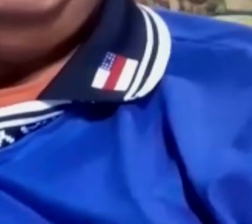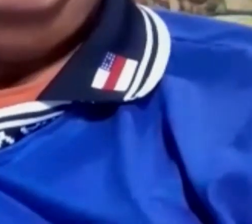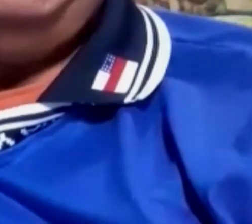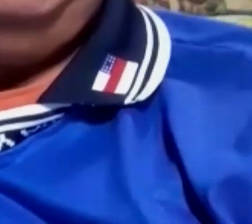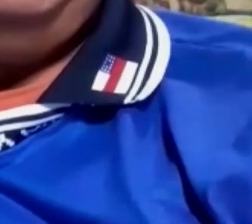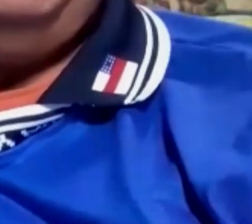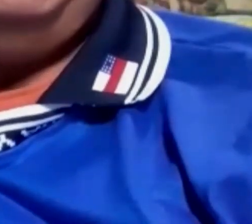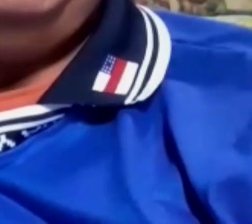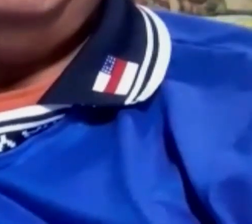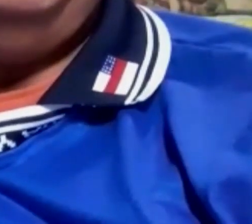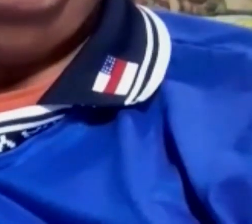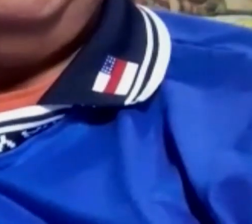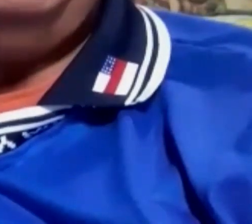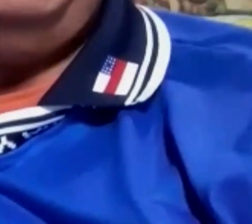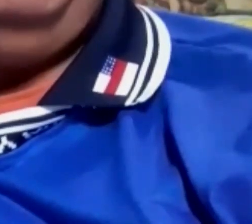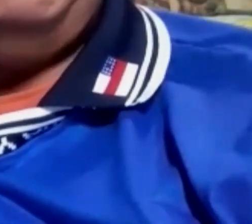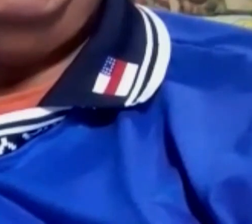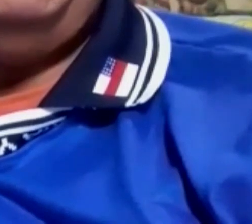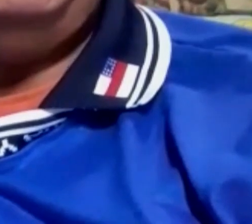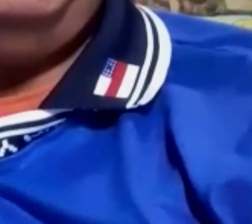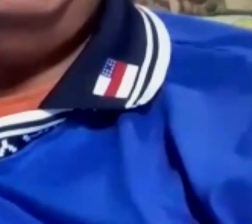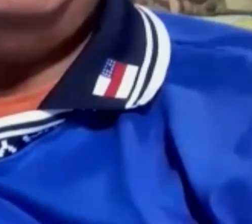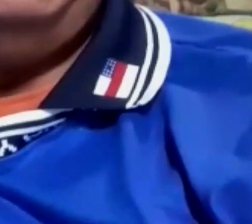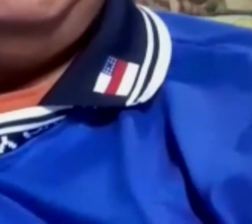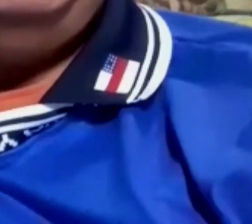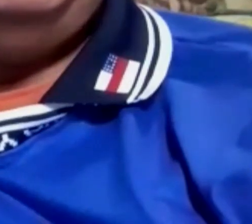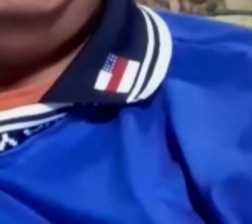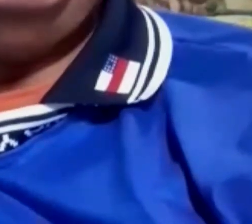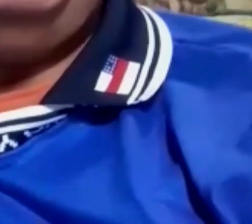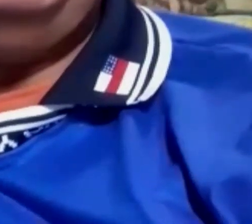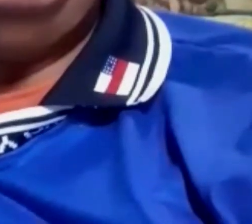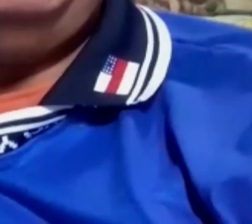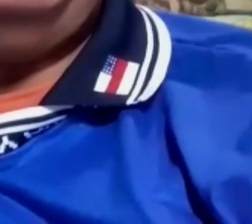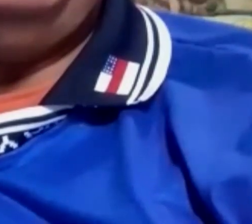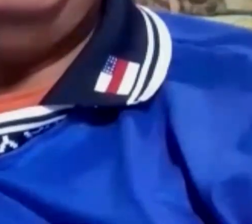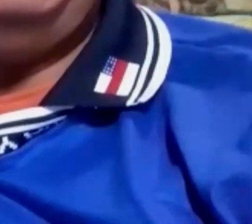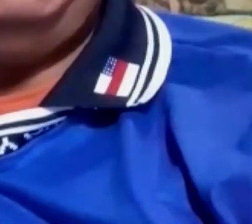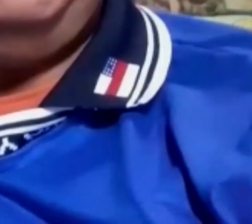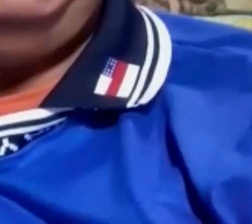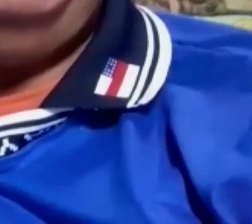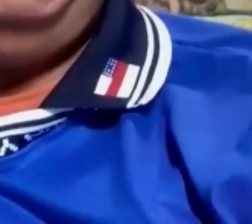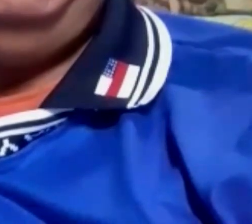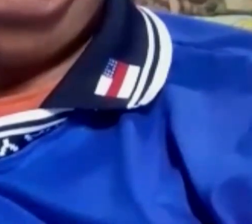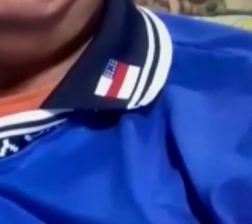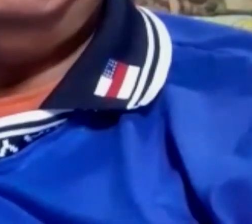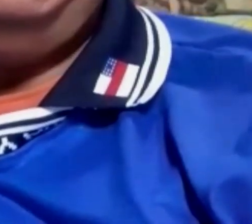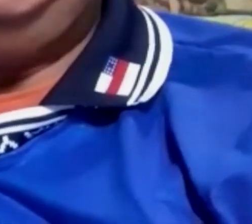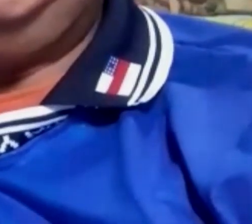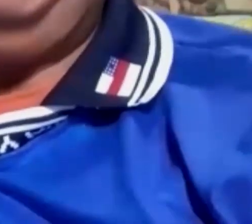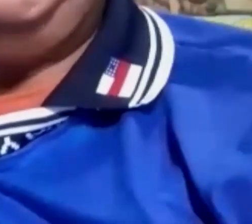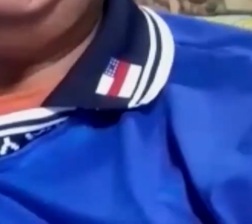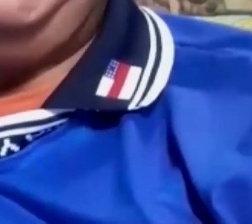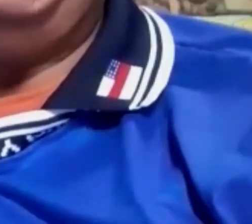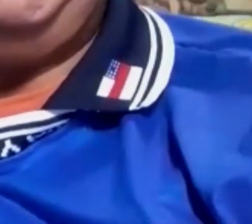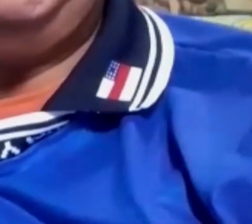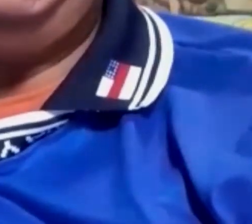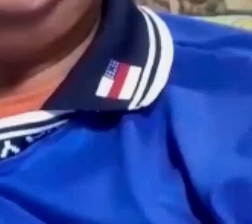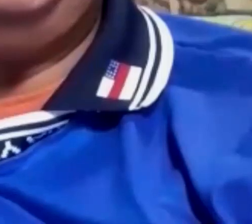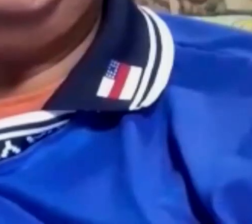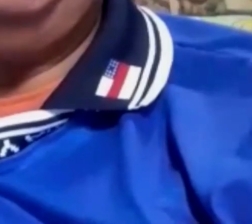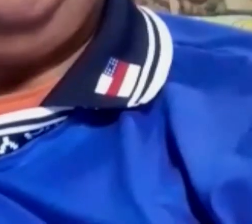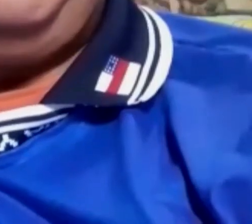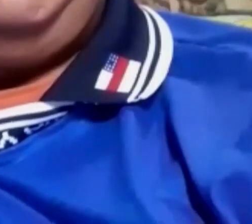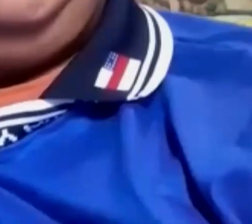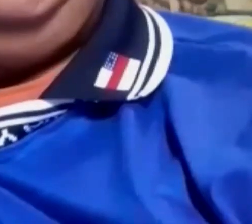Mesmo sendo advertido pelos demais professores de que a turma não tem condições mínimas nem capacidade para